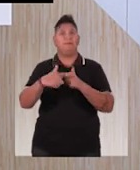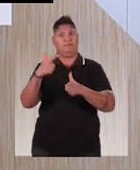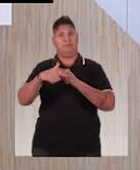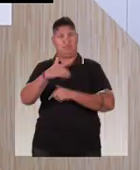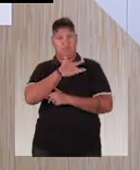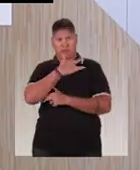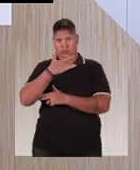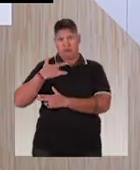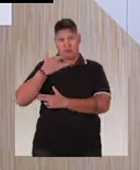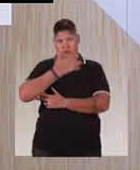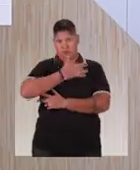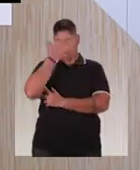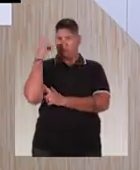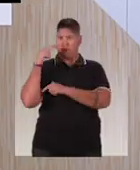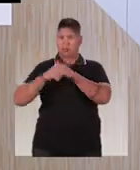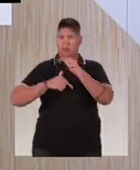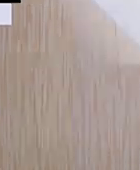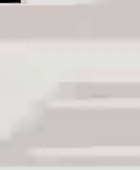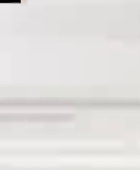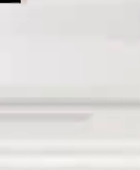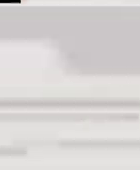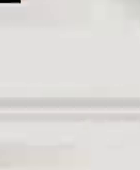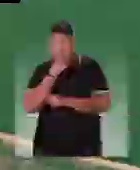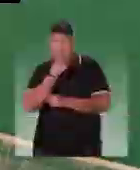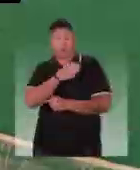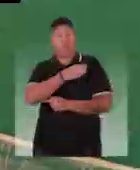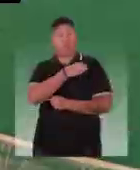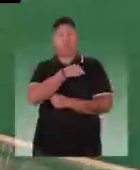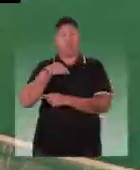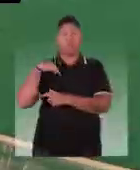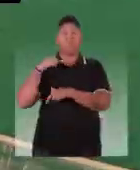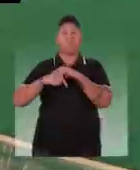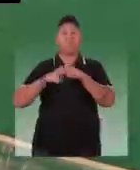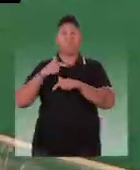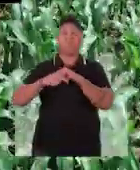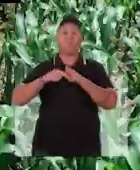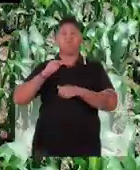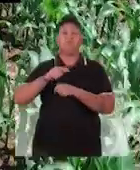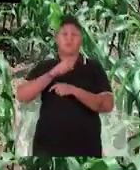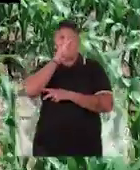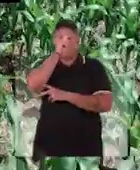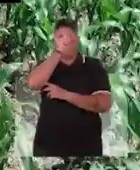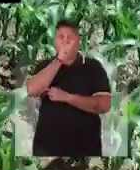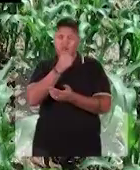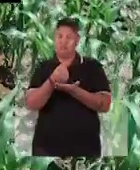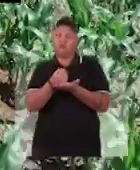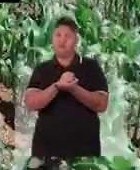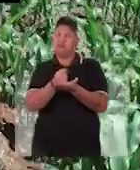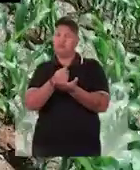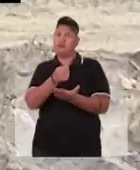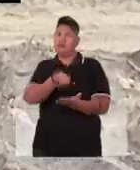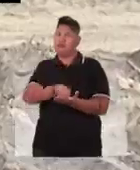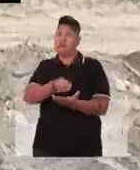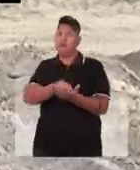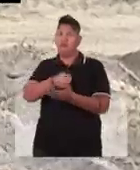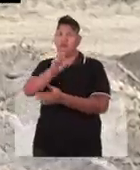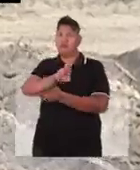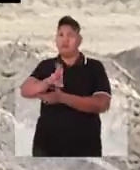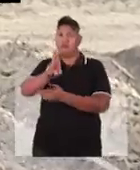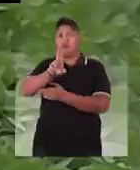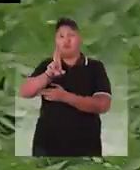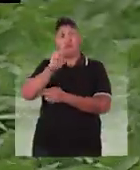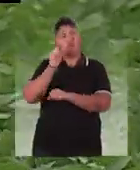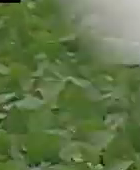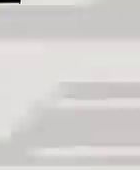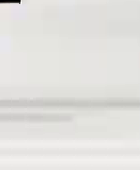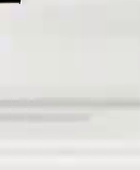saúde dos trabalhadores. E ainda, MPT reforça a atuação por controle mais rígido do uso